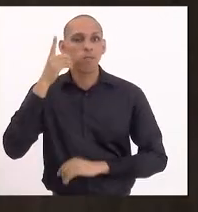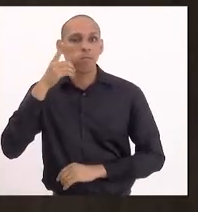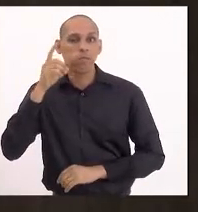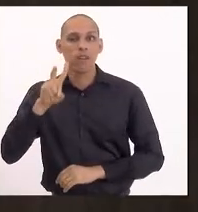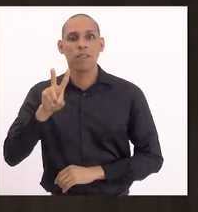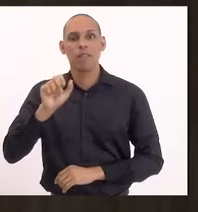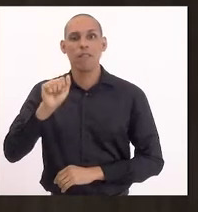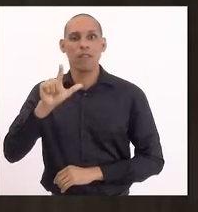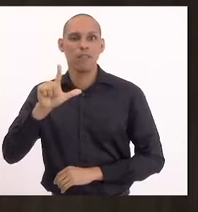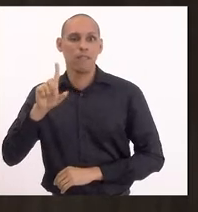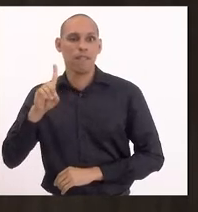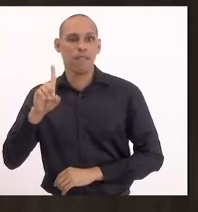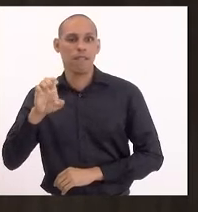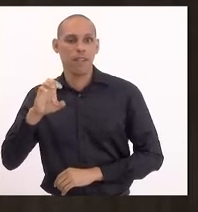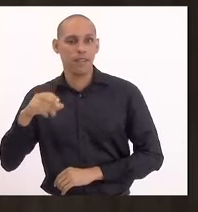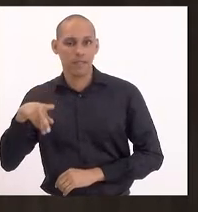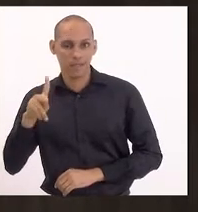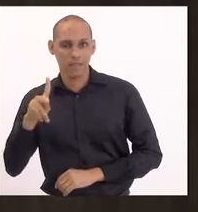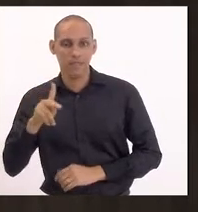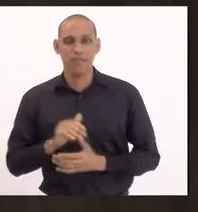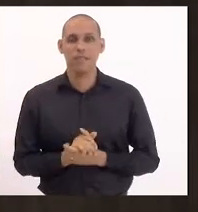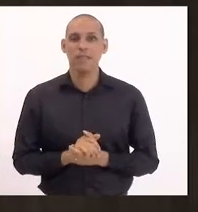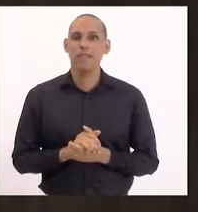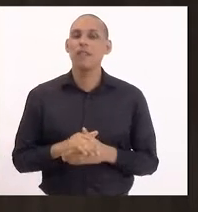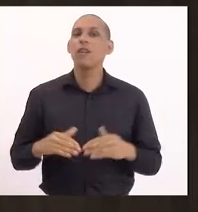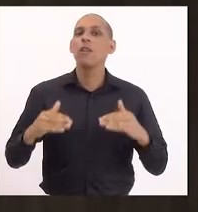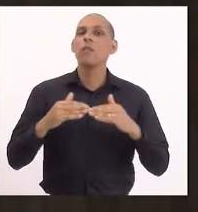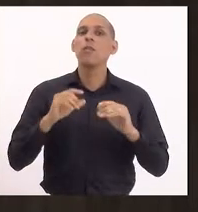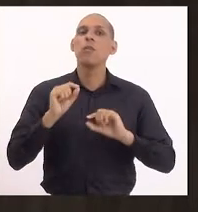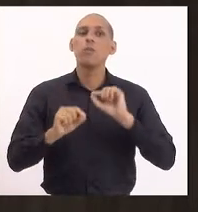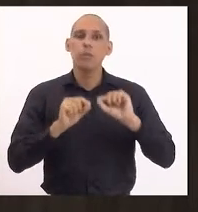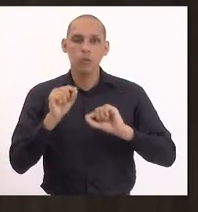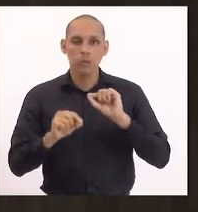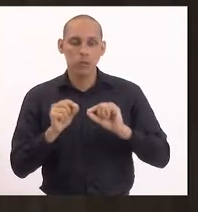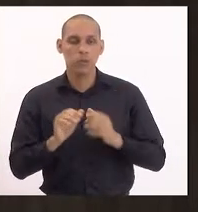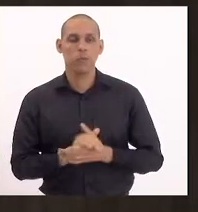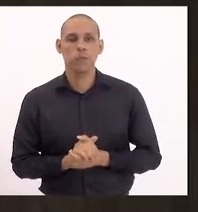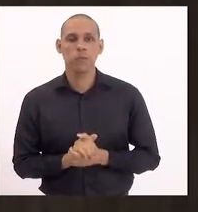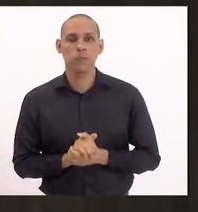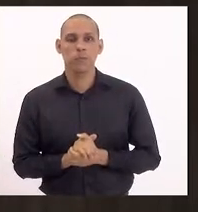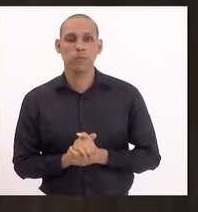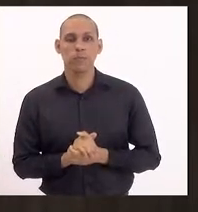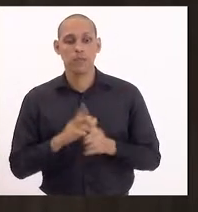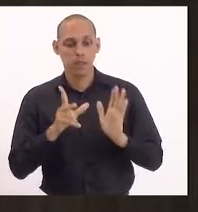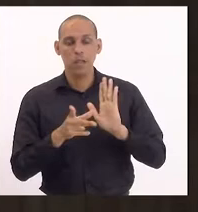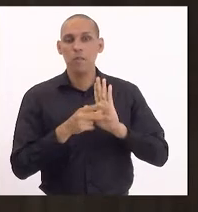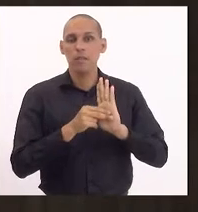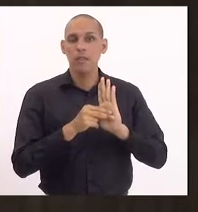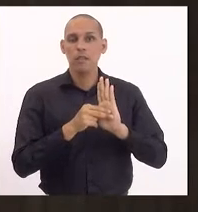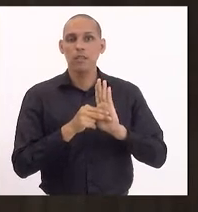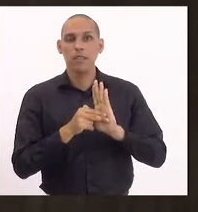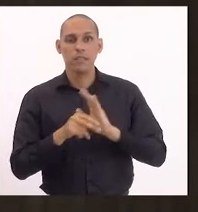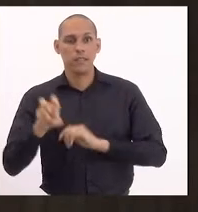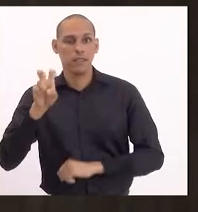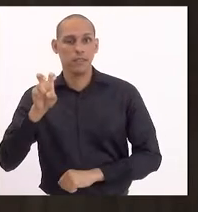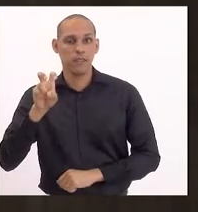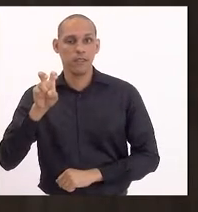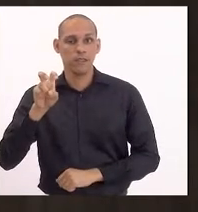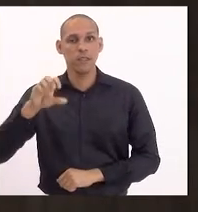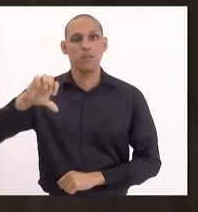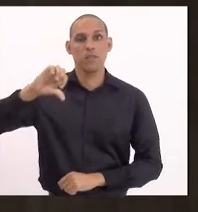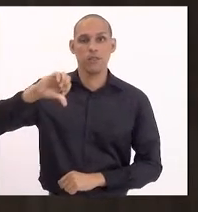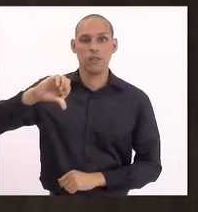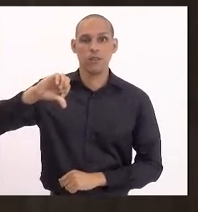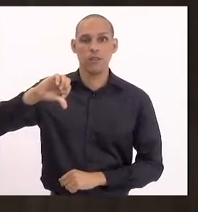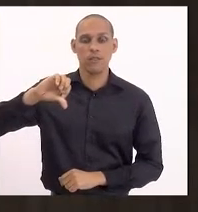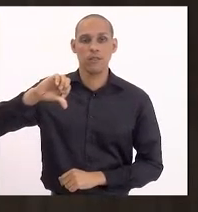Valdeck, favorável ao consumimento aglutivo as emendas 5, 9